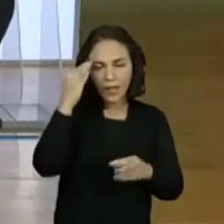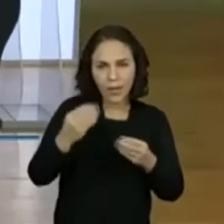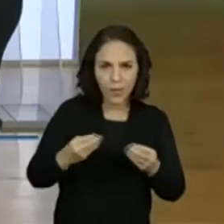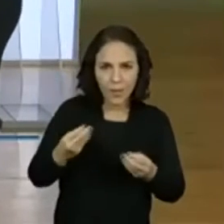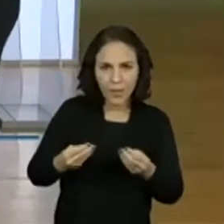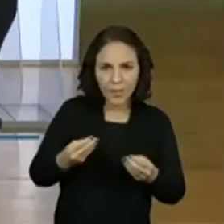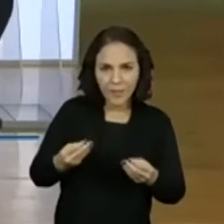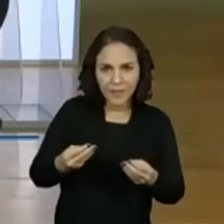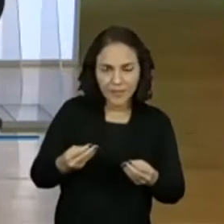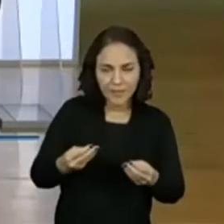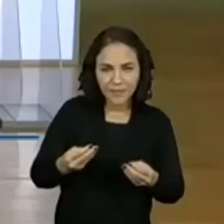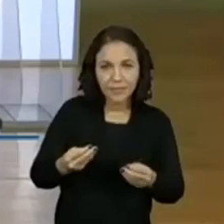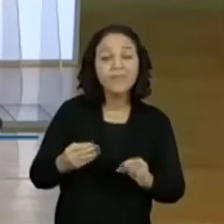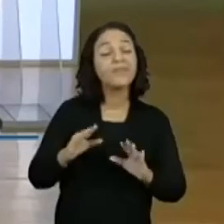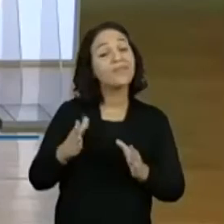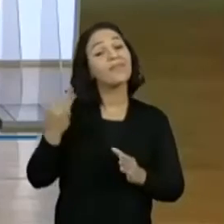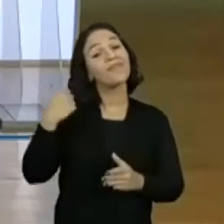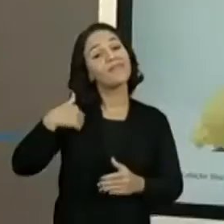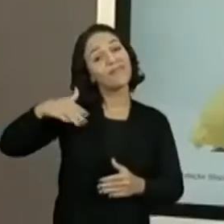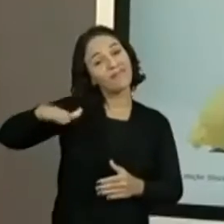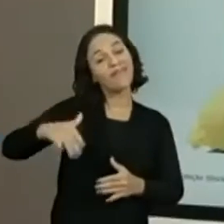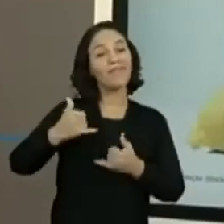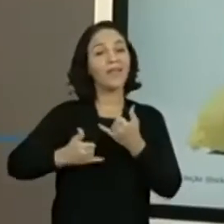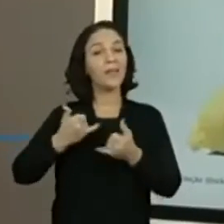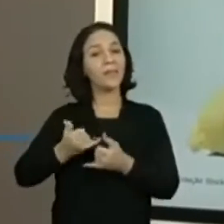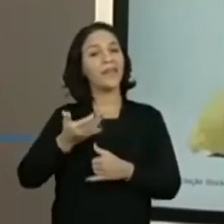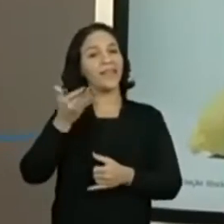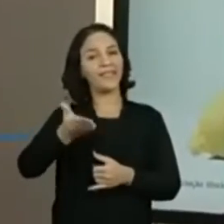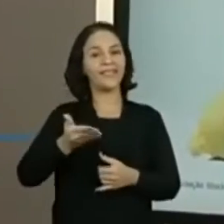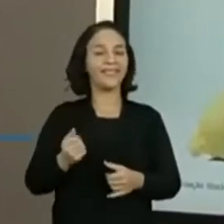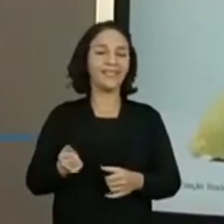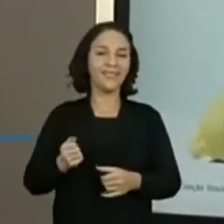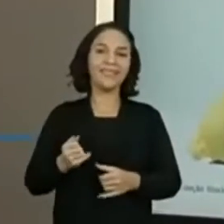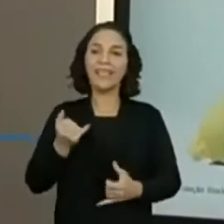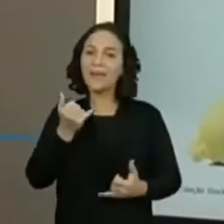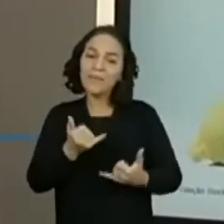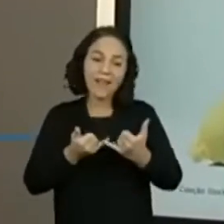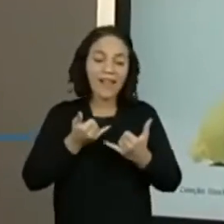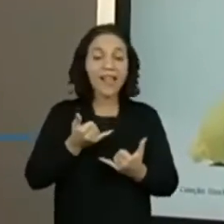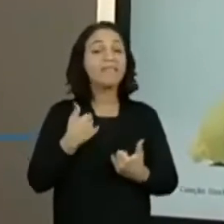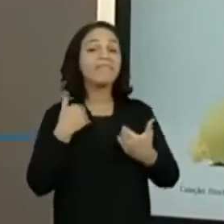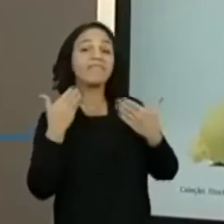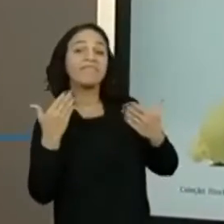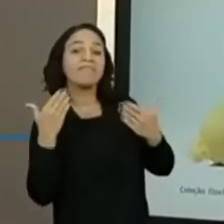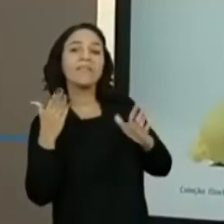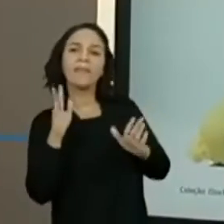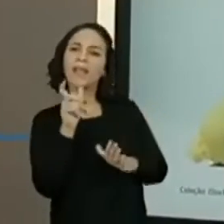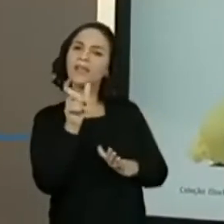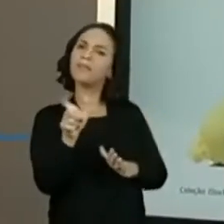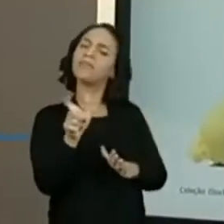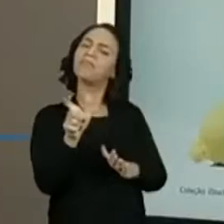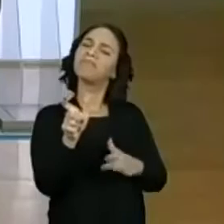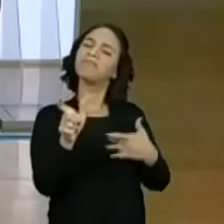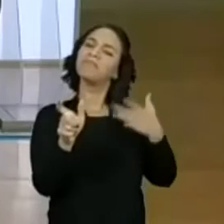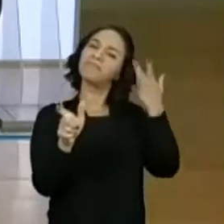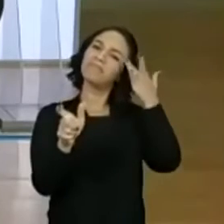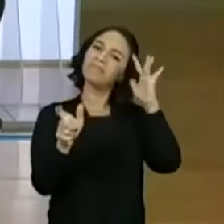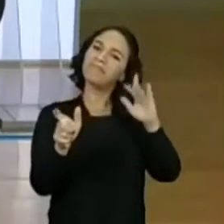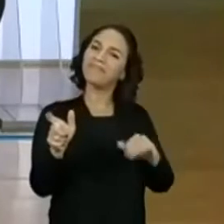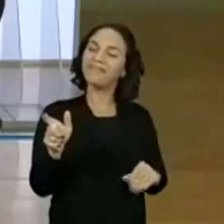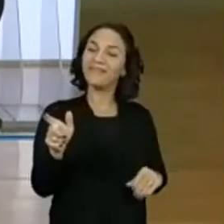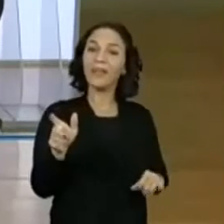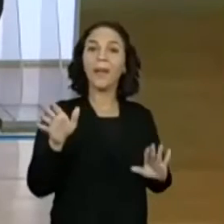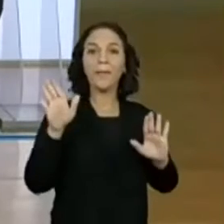brincadeira, certo? Era assim que nós brincávamos e estimávamos brincando, mesmo sem saber esse nome complicado. E quem